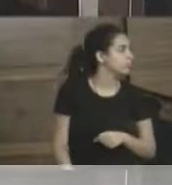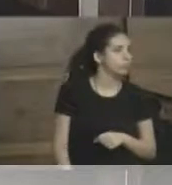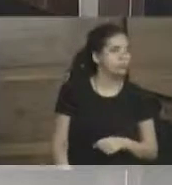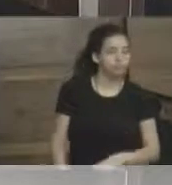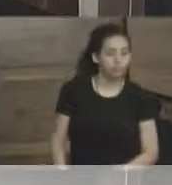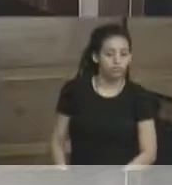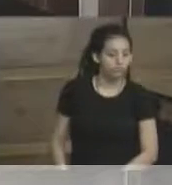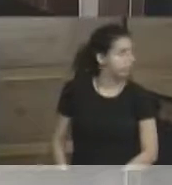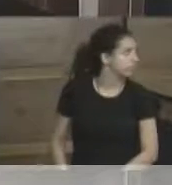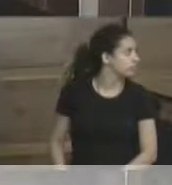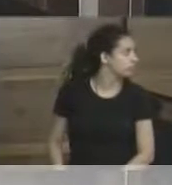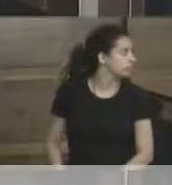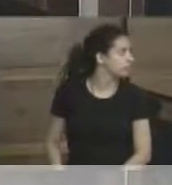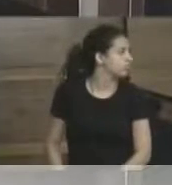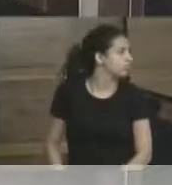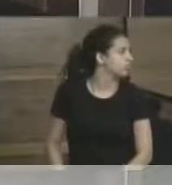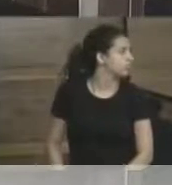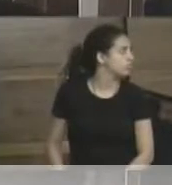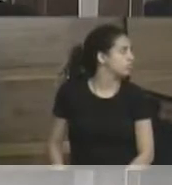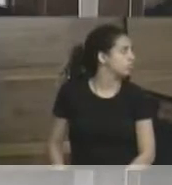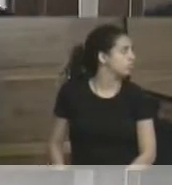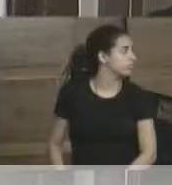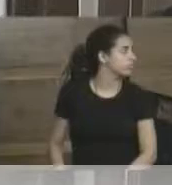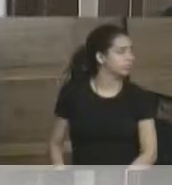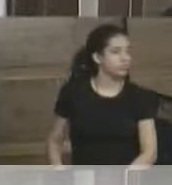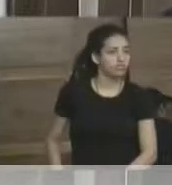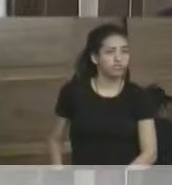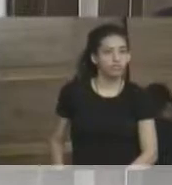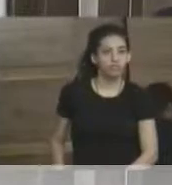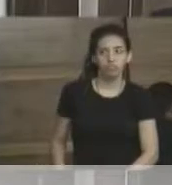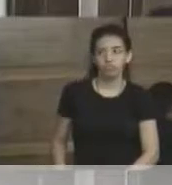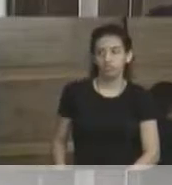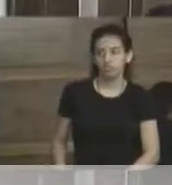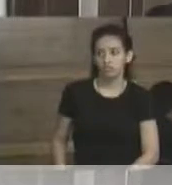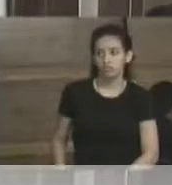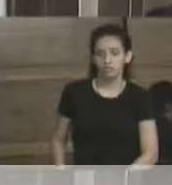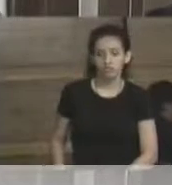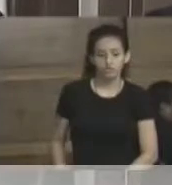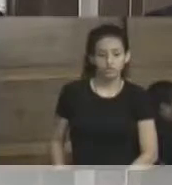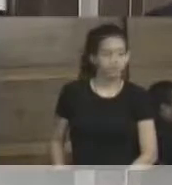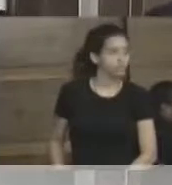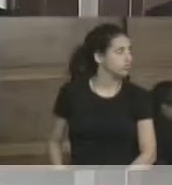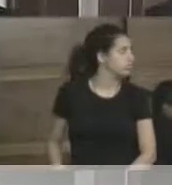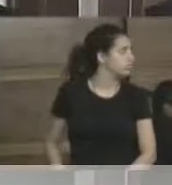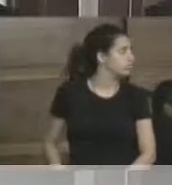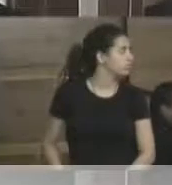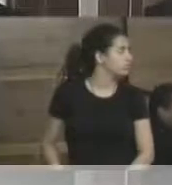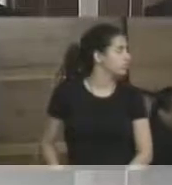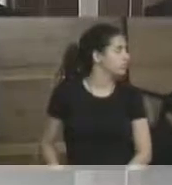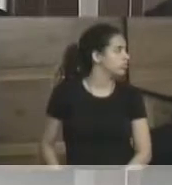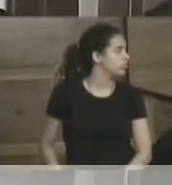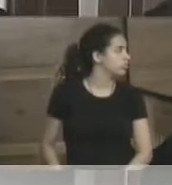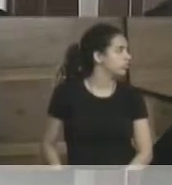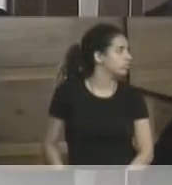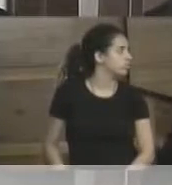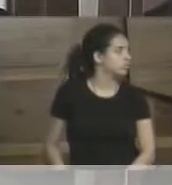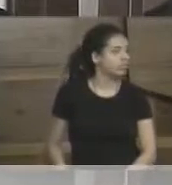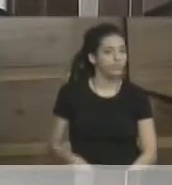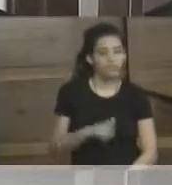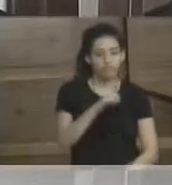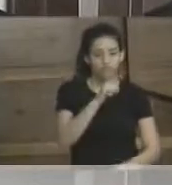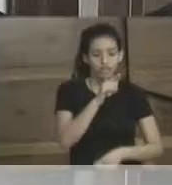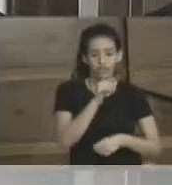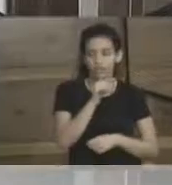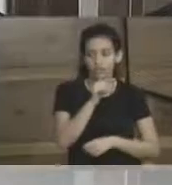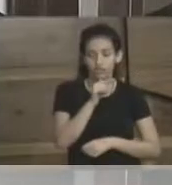hidromassagem, não. É o ofurô que chama mesmo? Eu não entendo esse negócio, não. Chegou lá, o negócio é simplesmente uma água